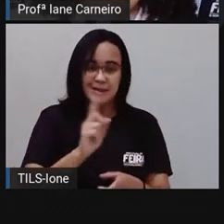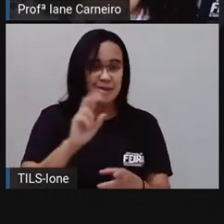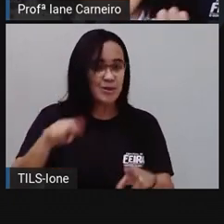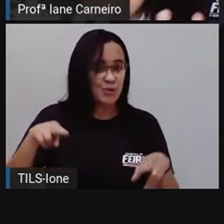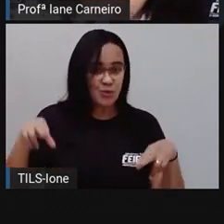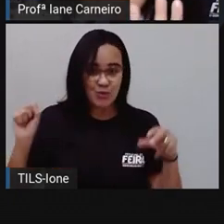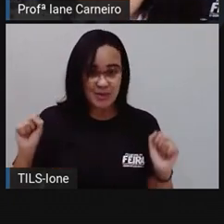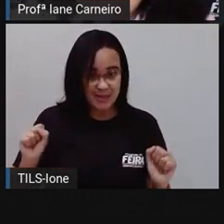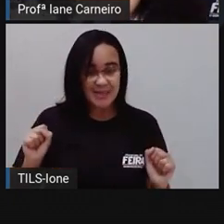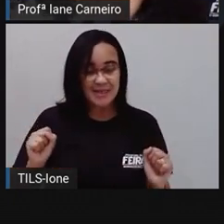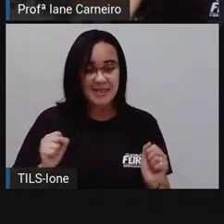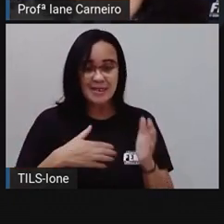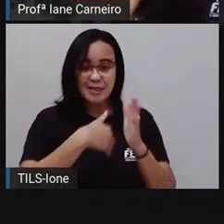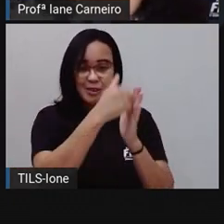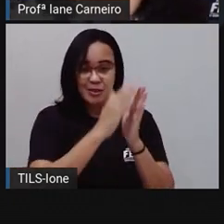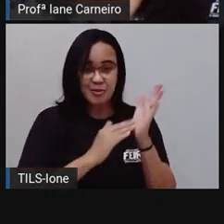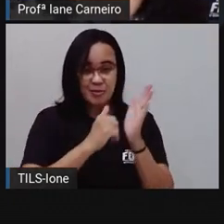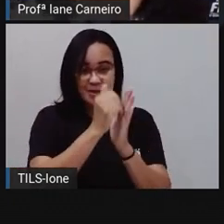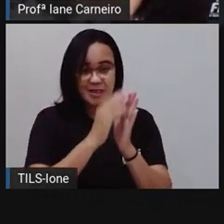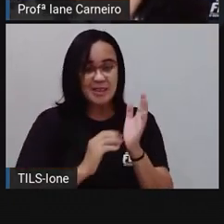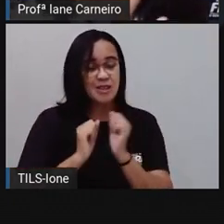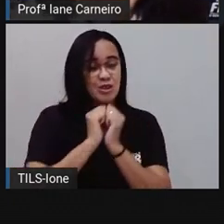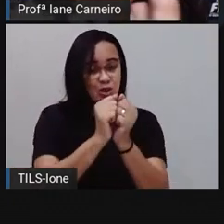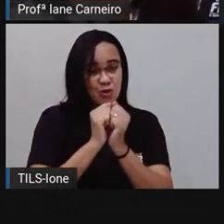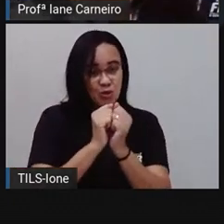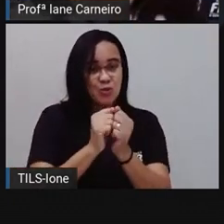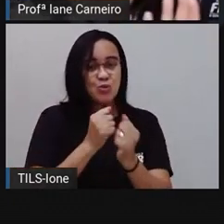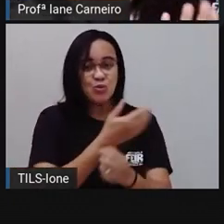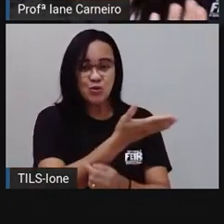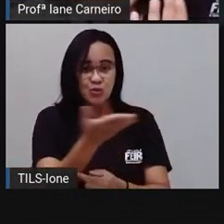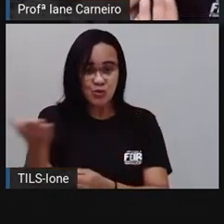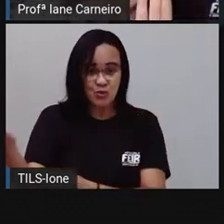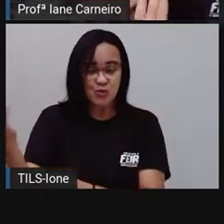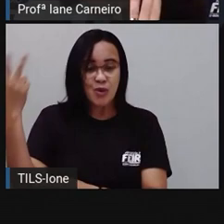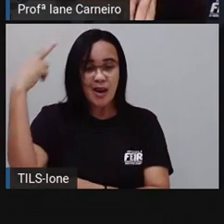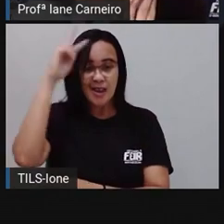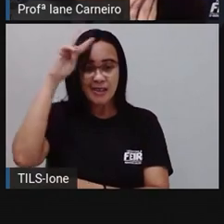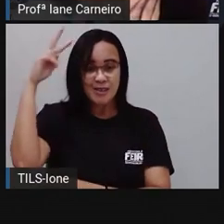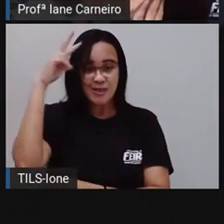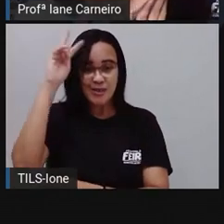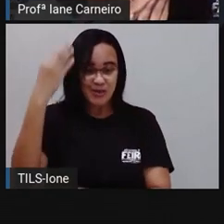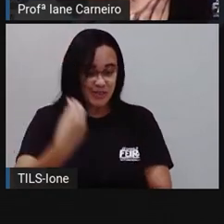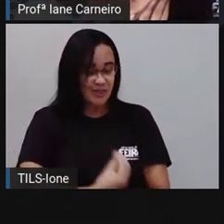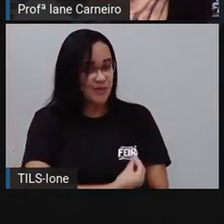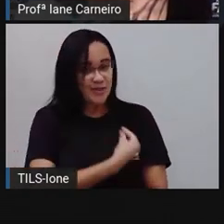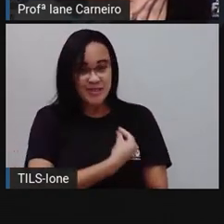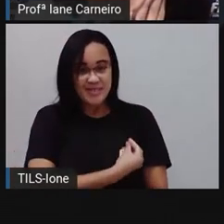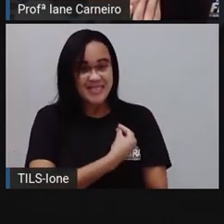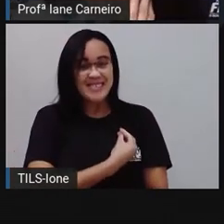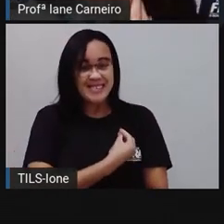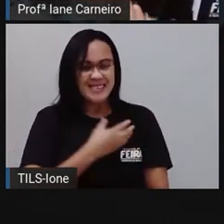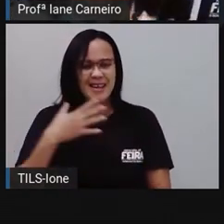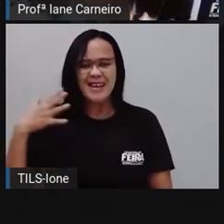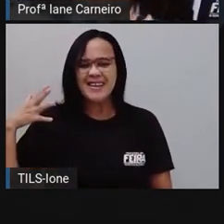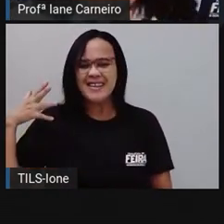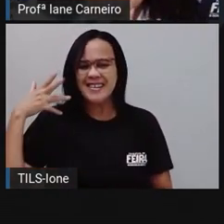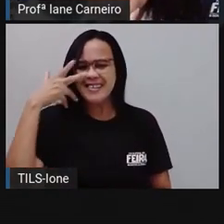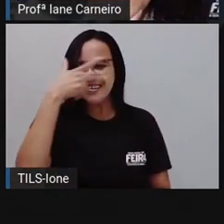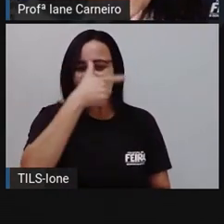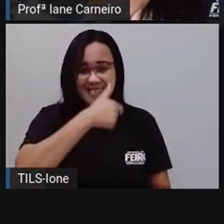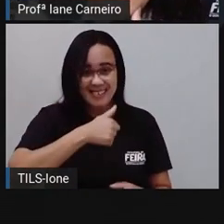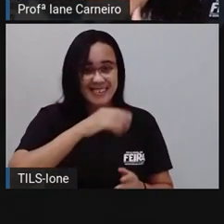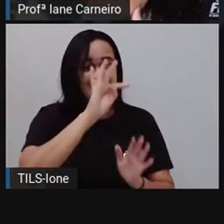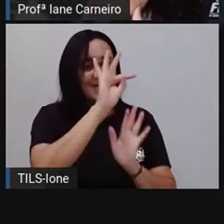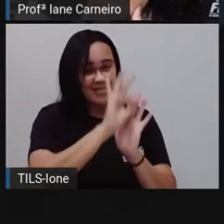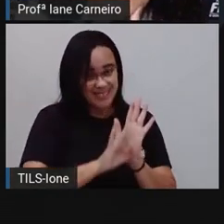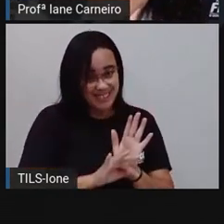E pinte junto com elas a história da sua vida. Olha que coisa linda, né? E aí ele vem